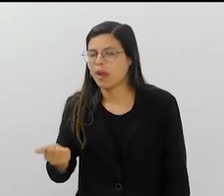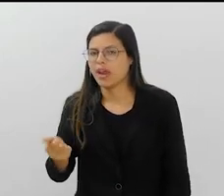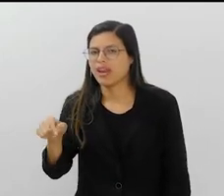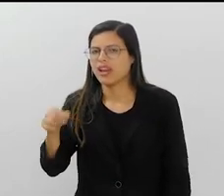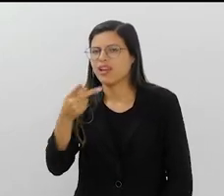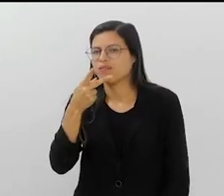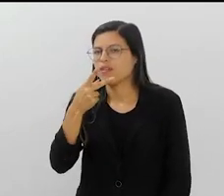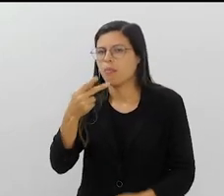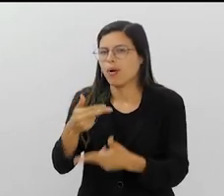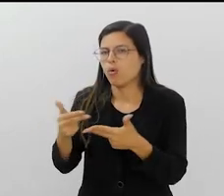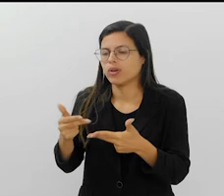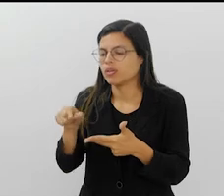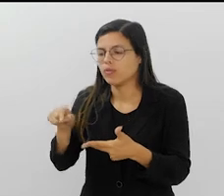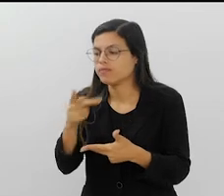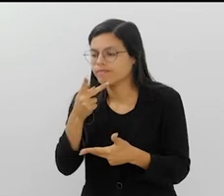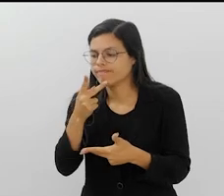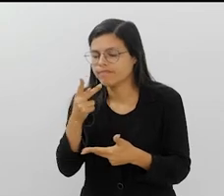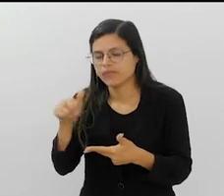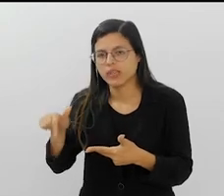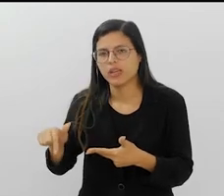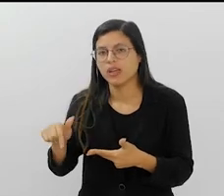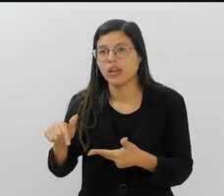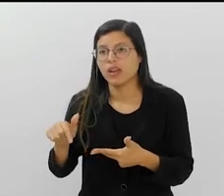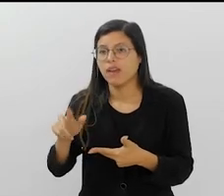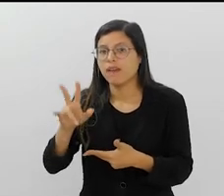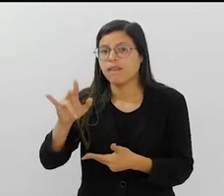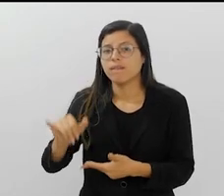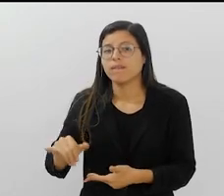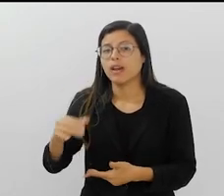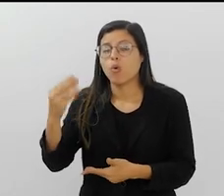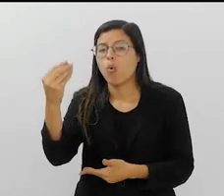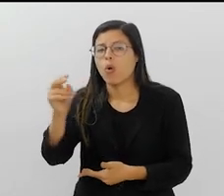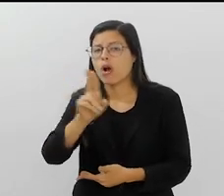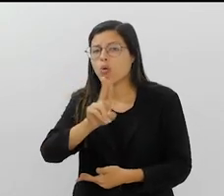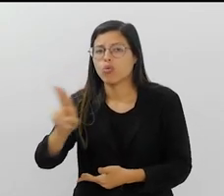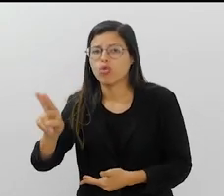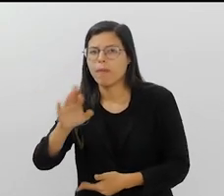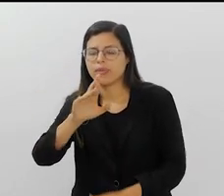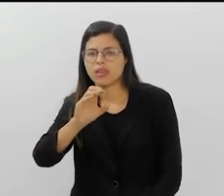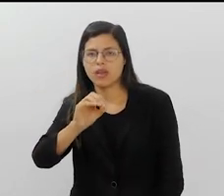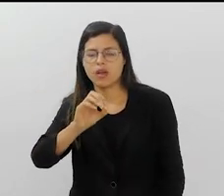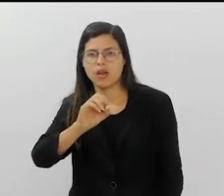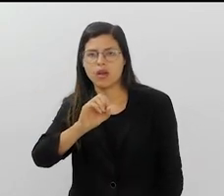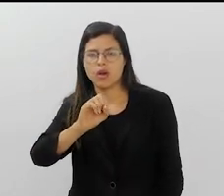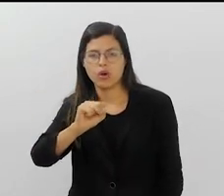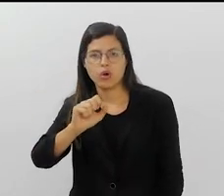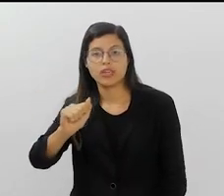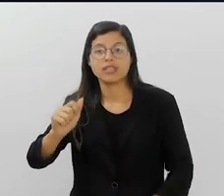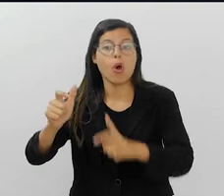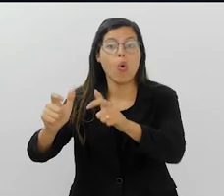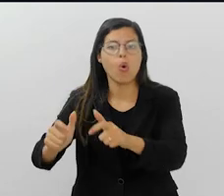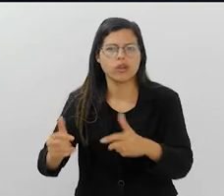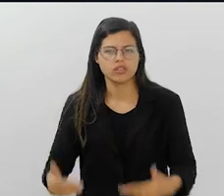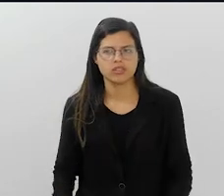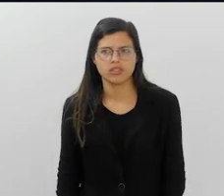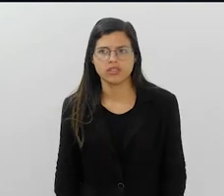Ele ia falar alguma coisa, eu nem deixei ele falar. Falei assim, o que você vai batizar para membro da Rosa Magalhães? Imediatamente.